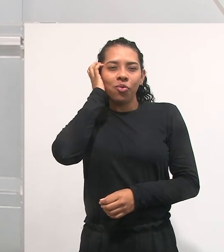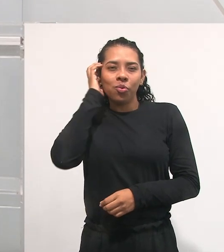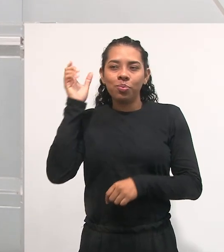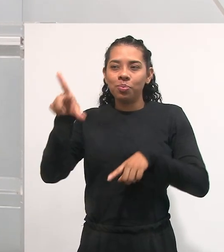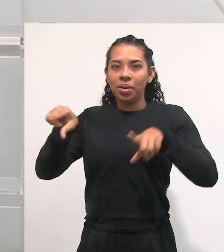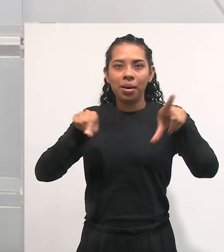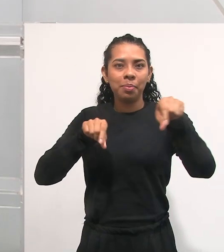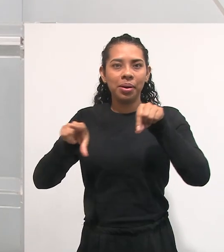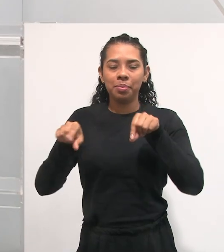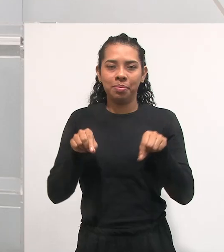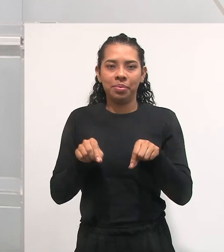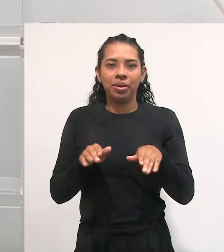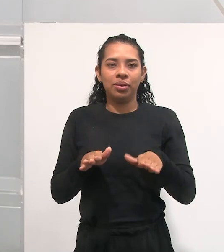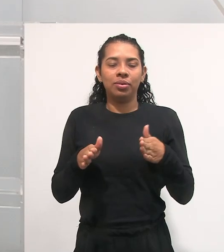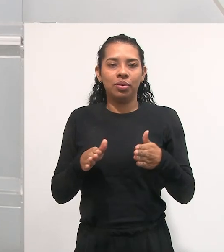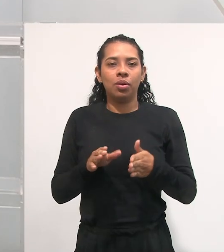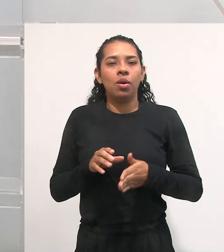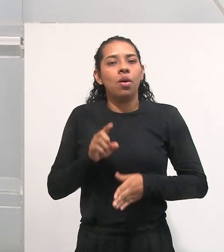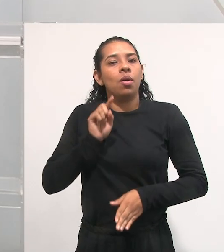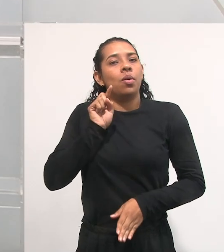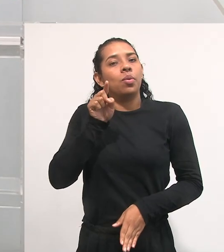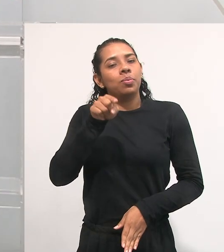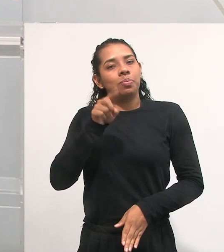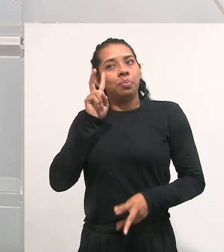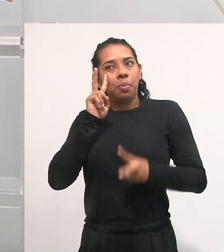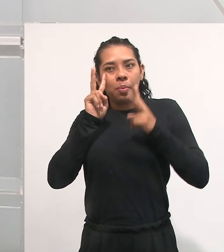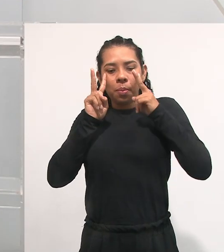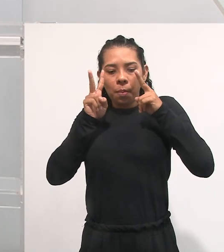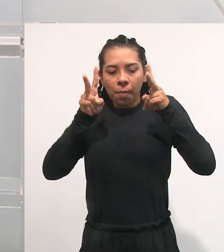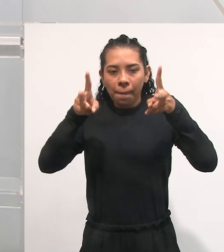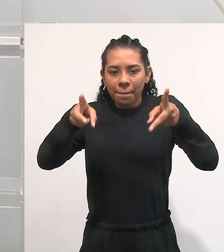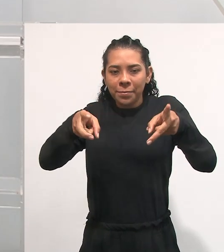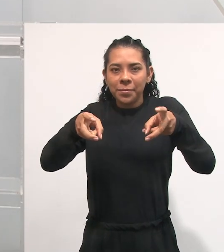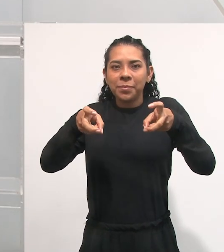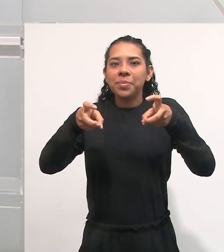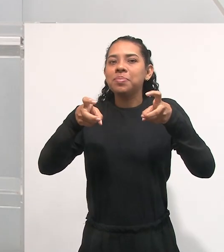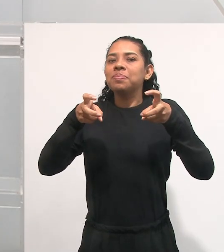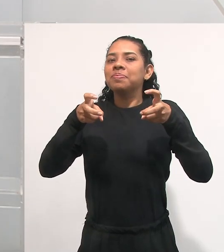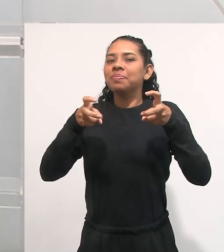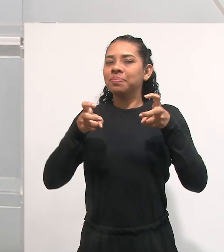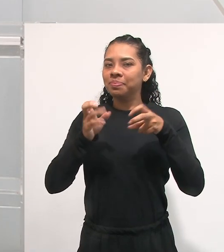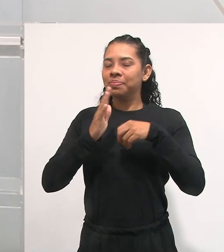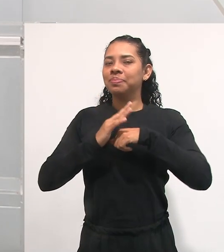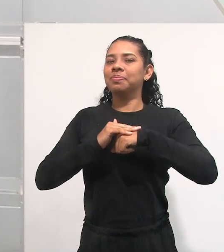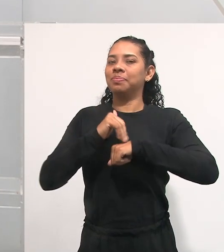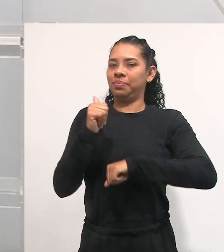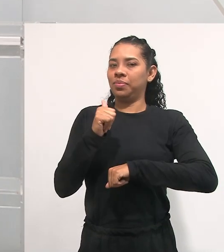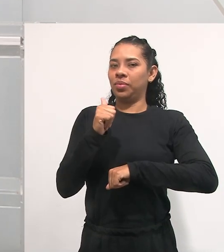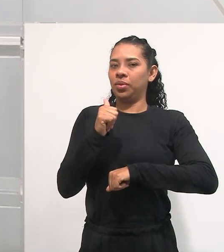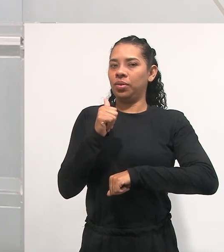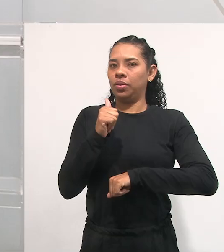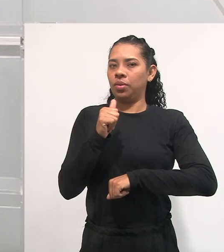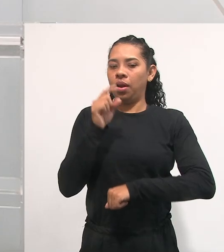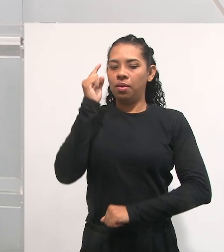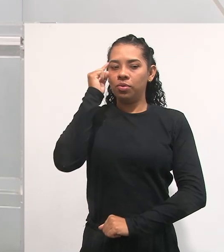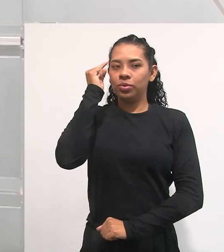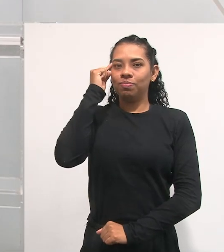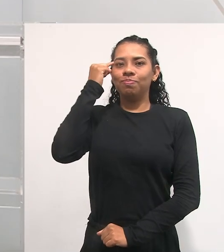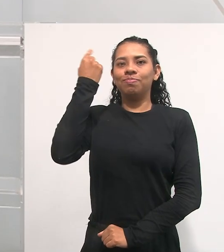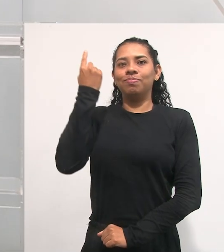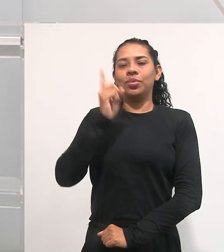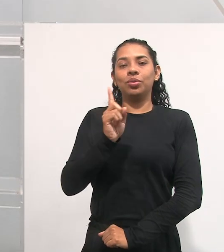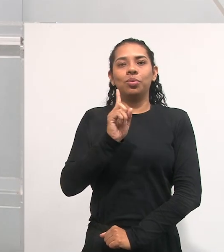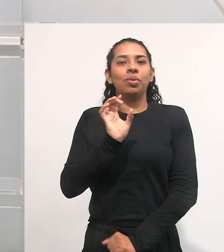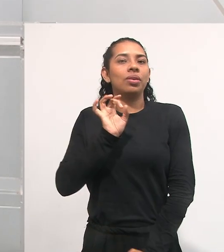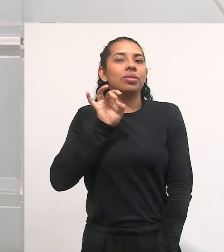nesse processo de avaliação. Quando a gente olha por essa perspectiva, a gente entende que a avaliação, ela não é um elemento.